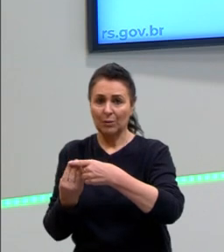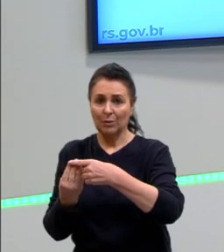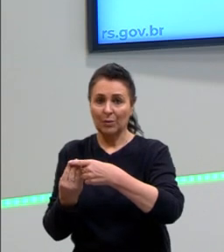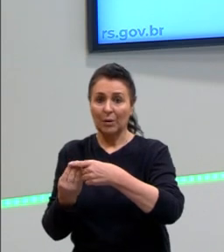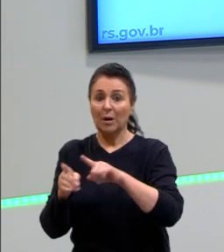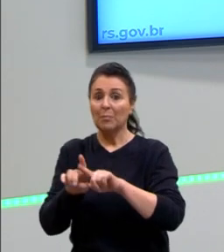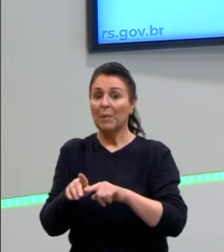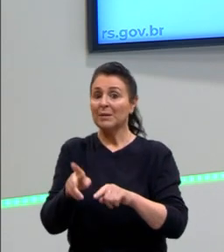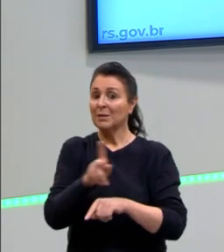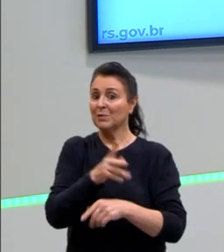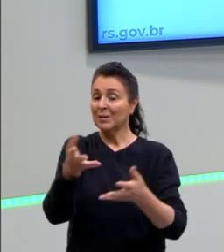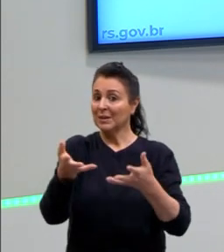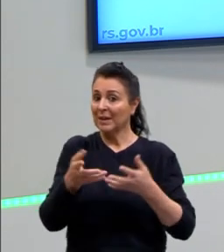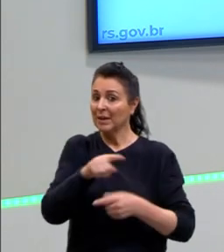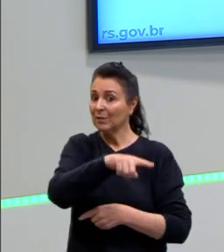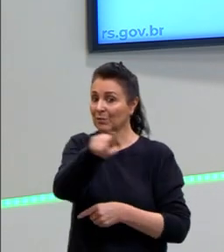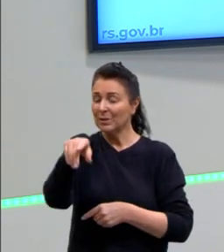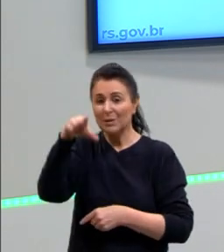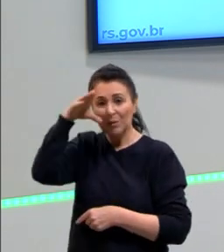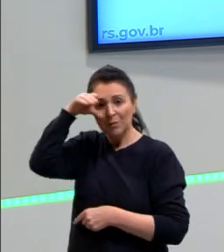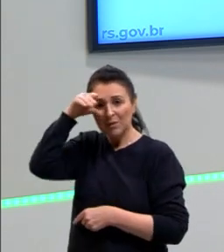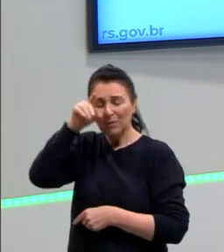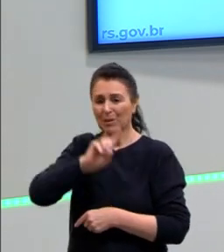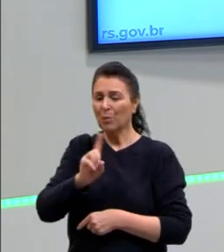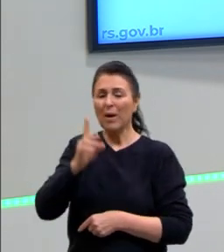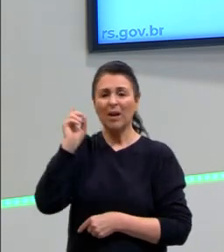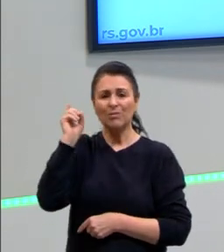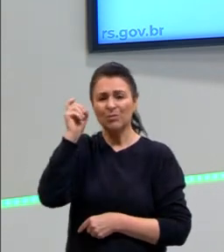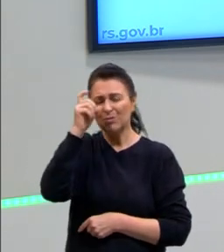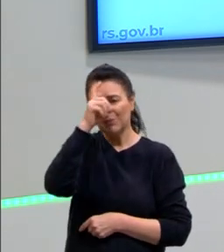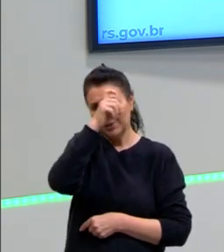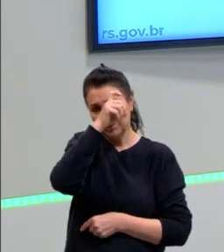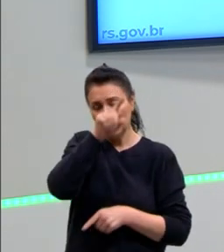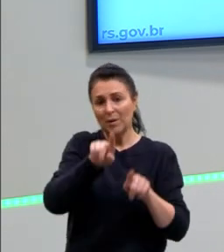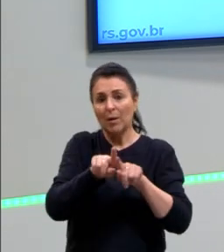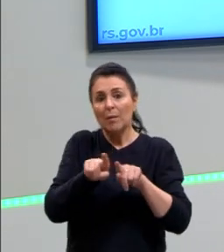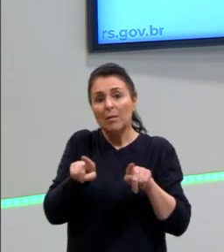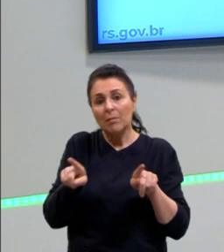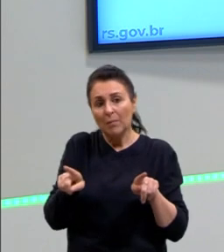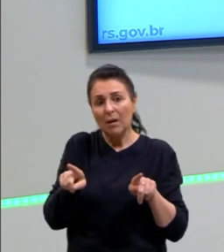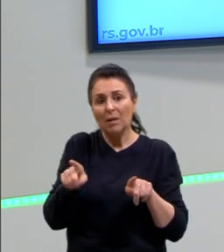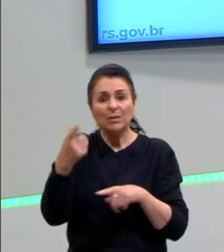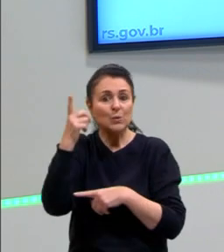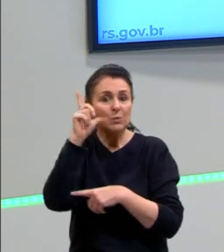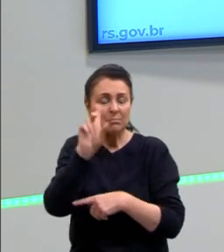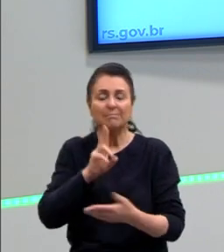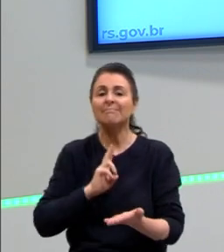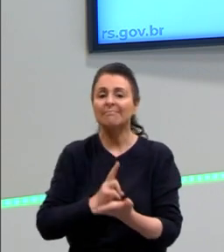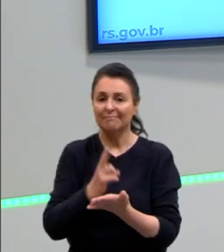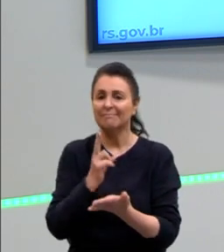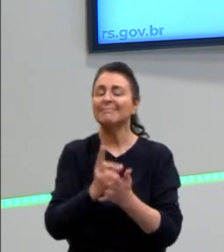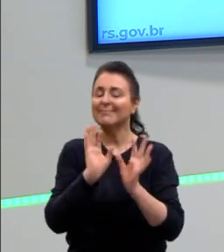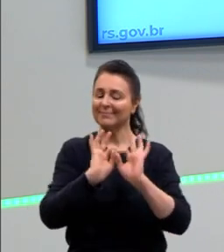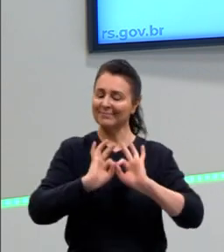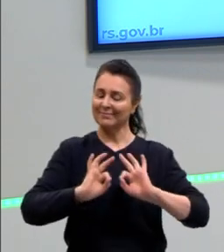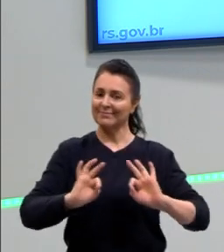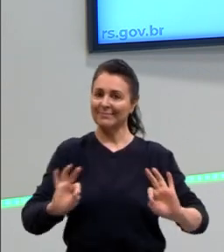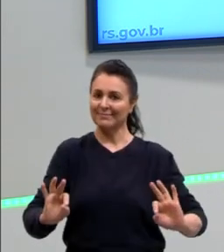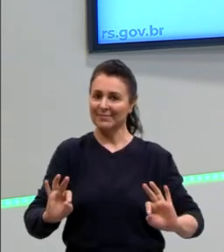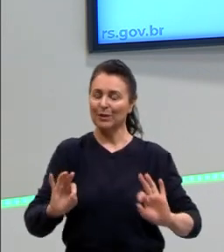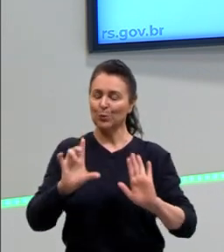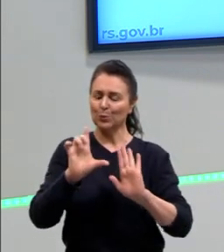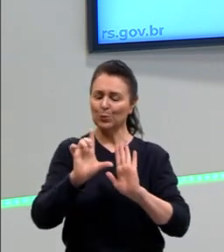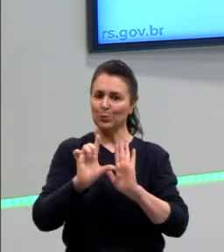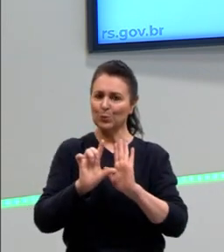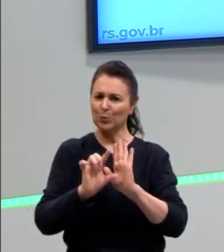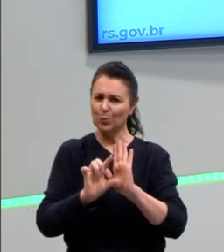eu quero que vocês percebam que não é difícil. Mas a gente consegue sempre simplificar o máximo